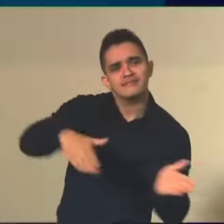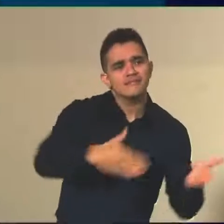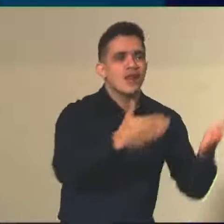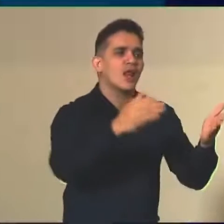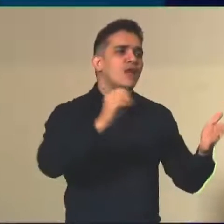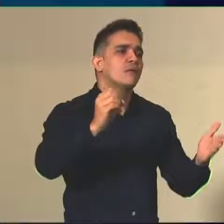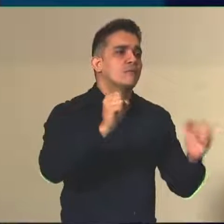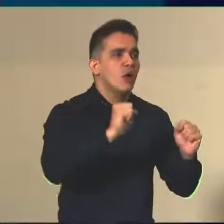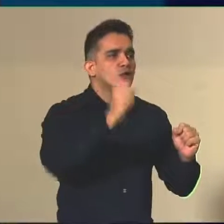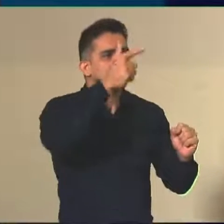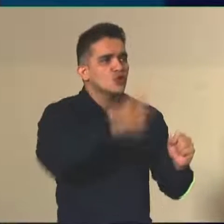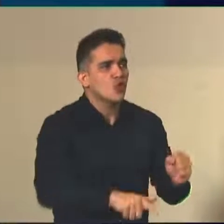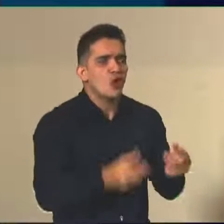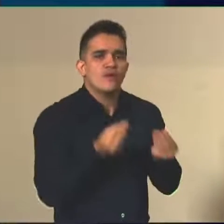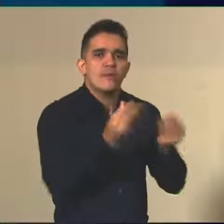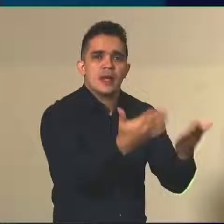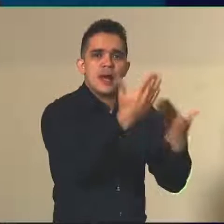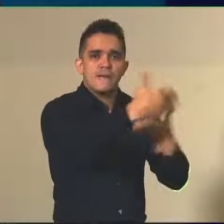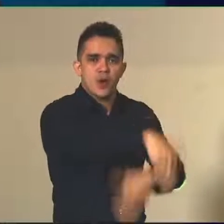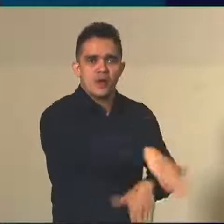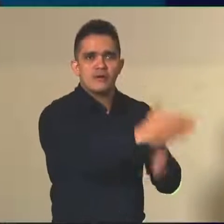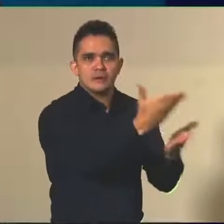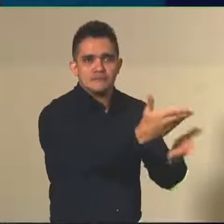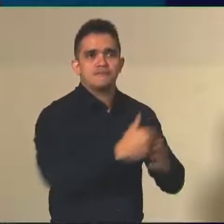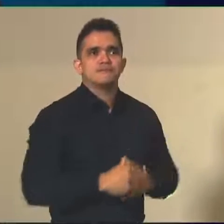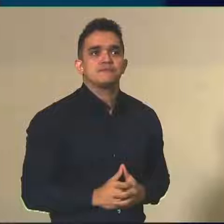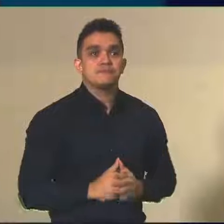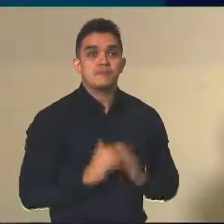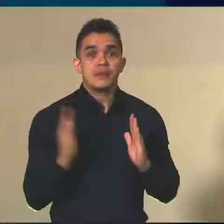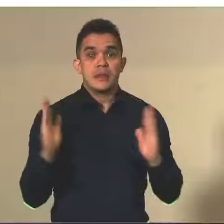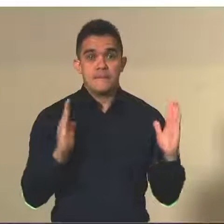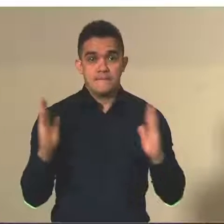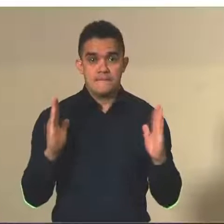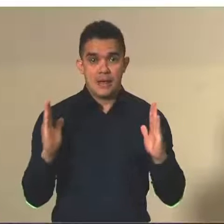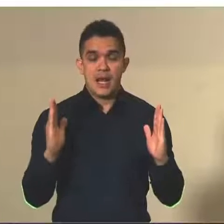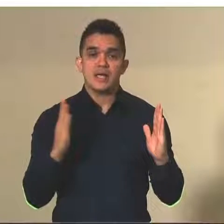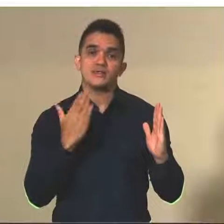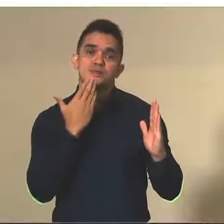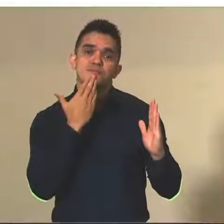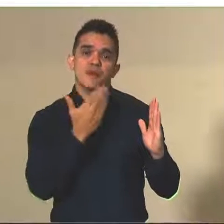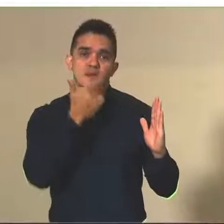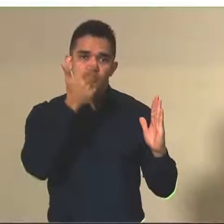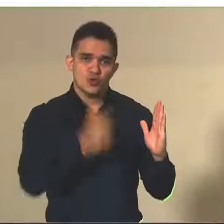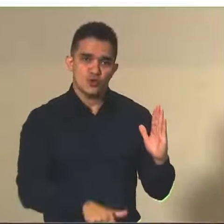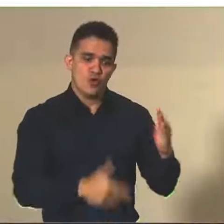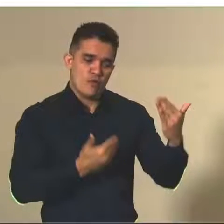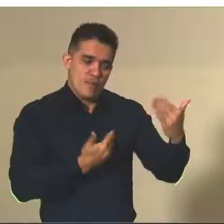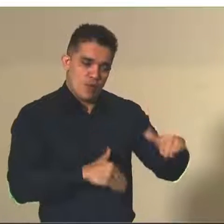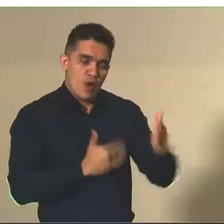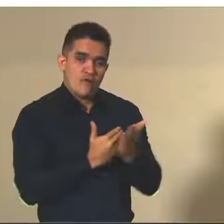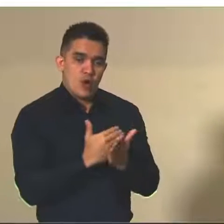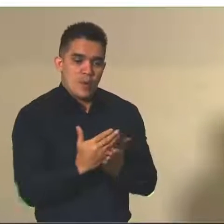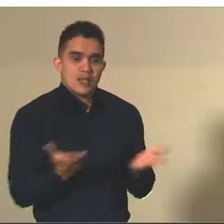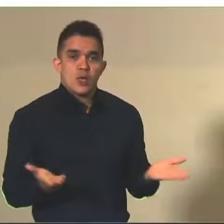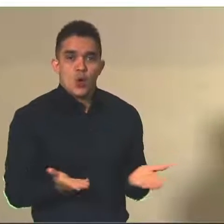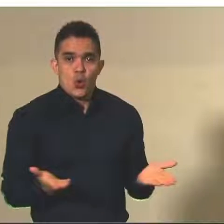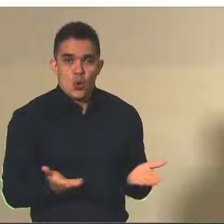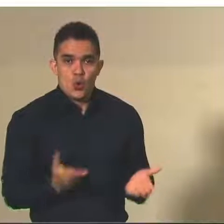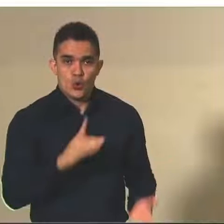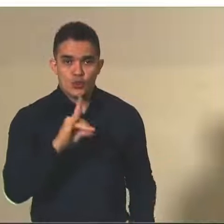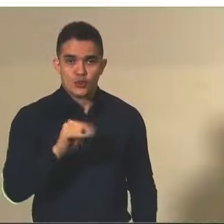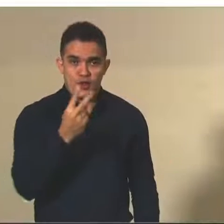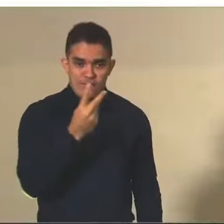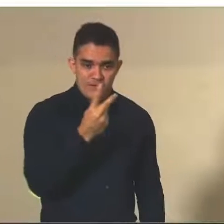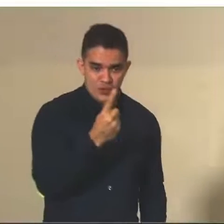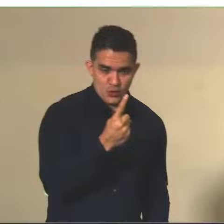do Enem. Os prazos para a solicitação dessa reaplicação começam hoje, dia 21